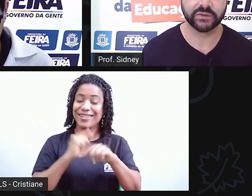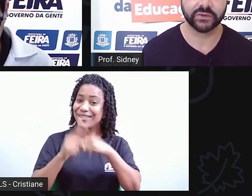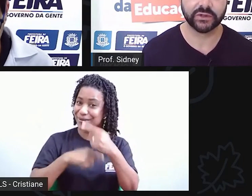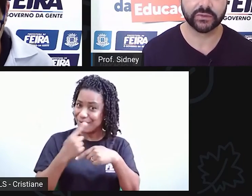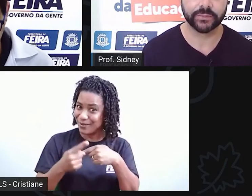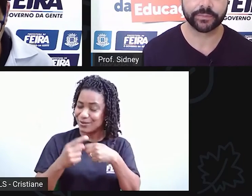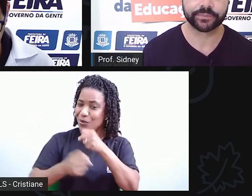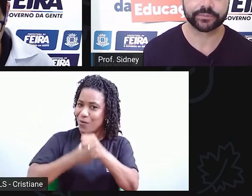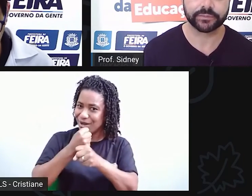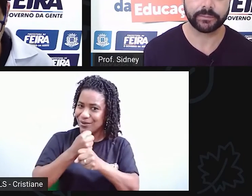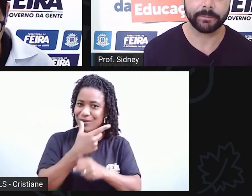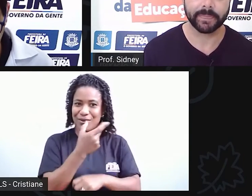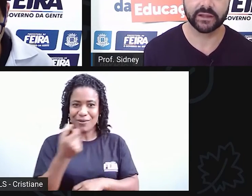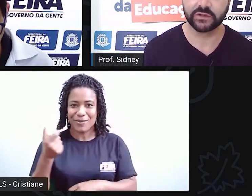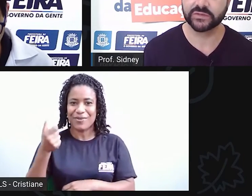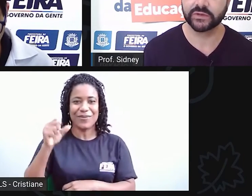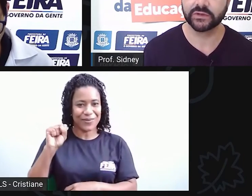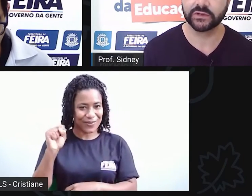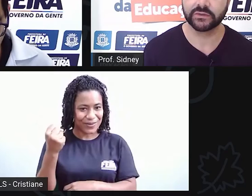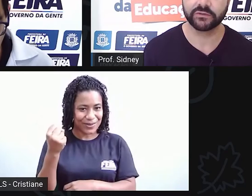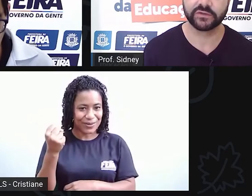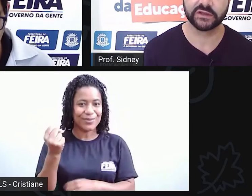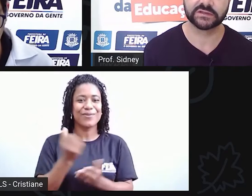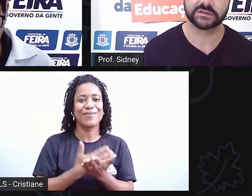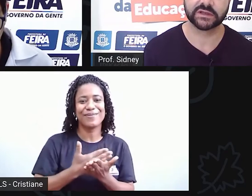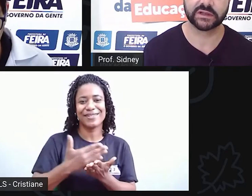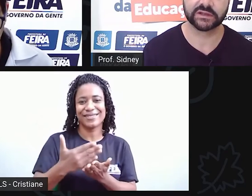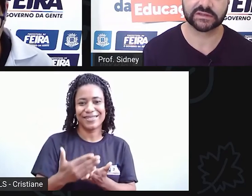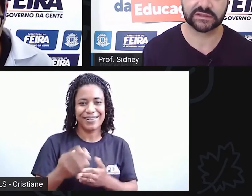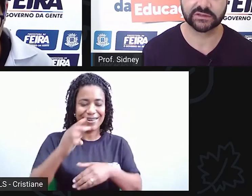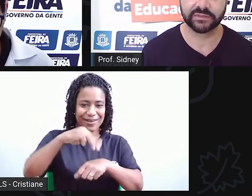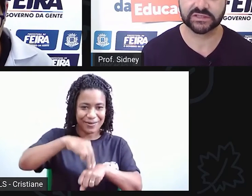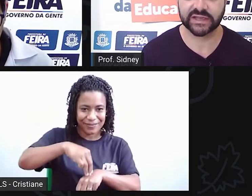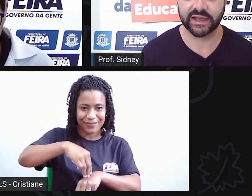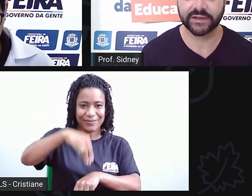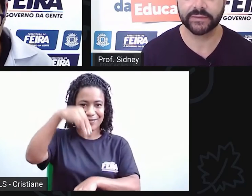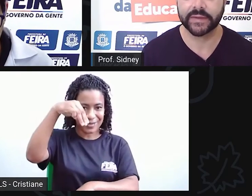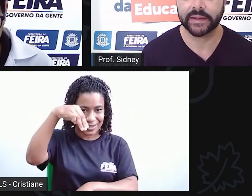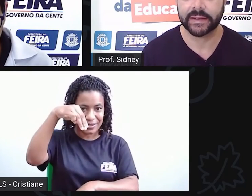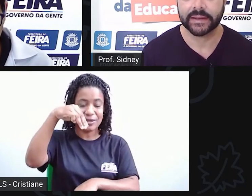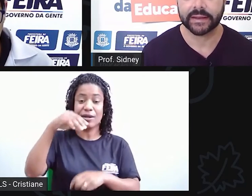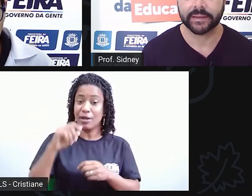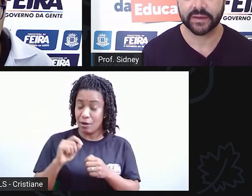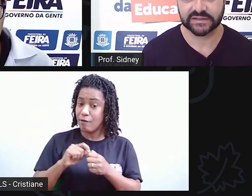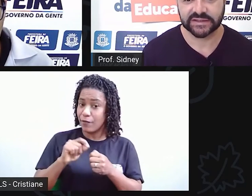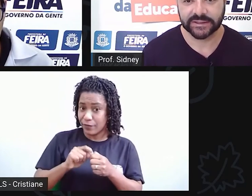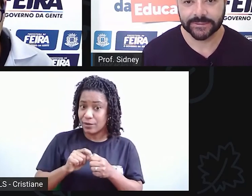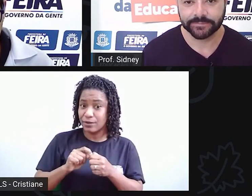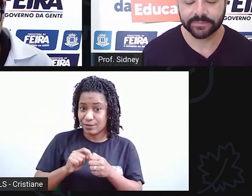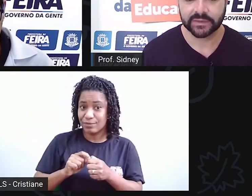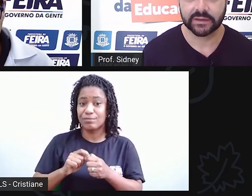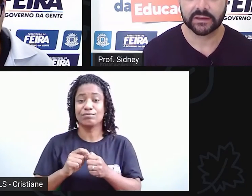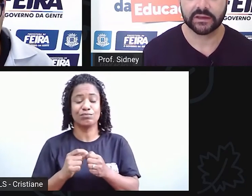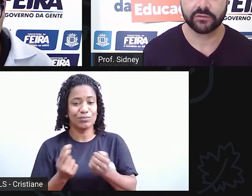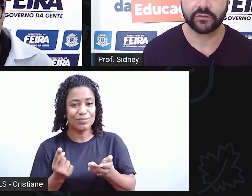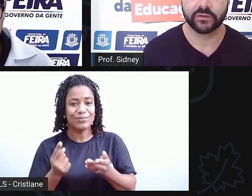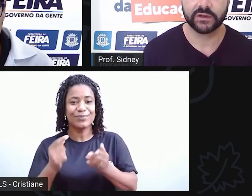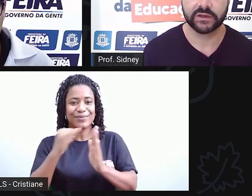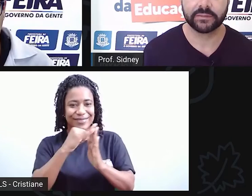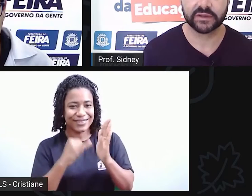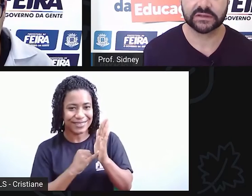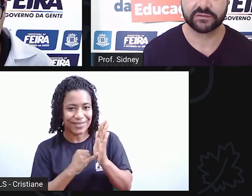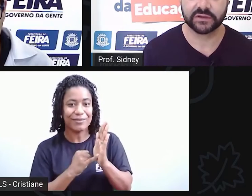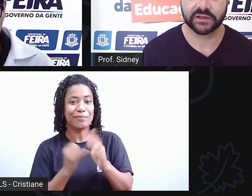2008. Em 2008, eu fiz a seleção de mestrado, passei e